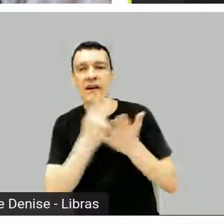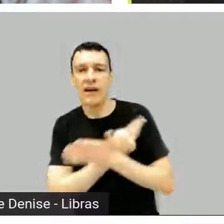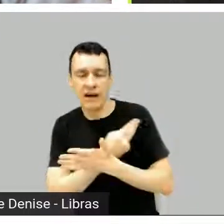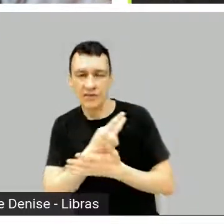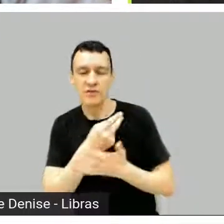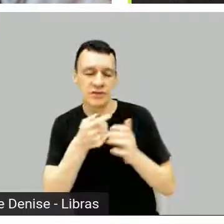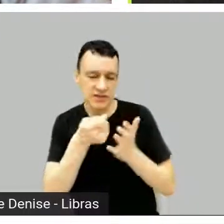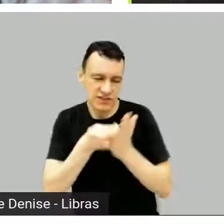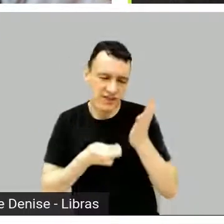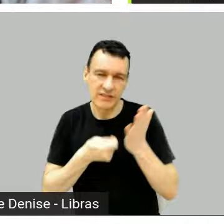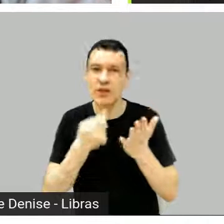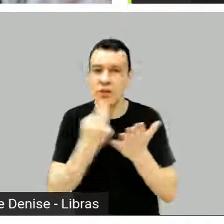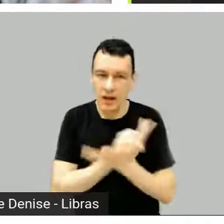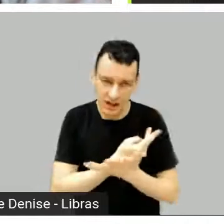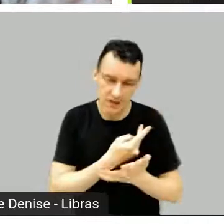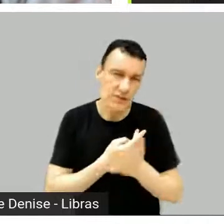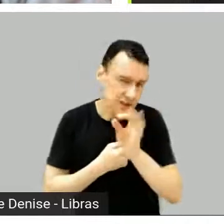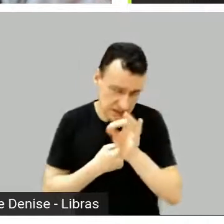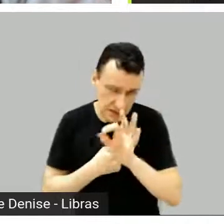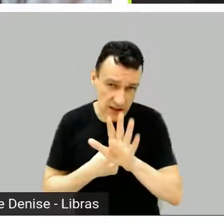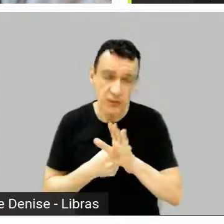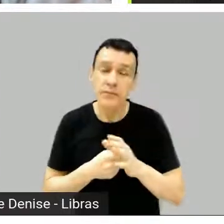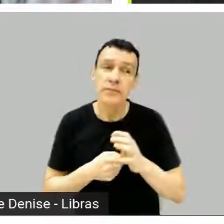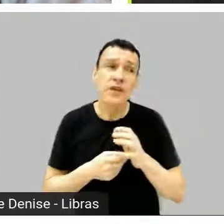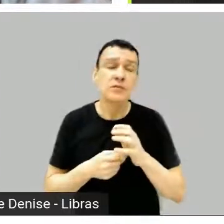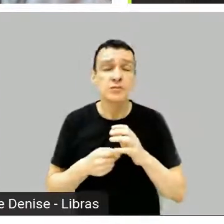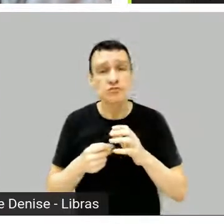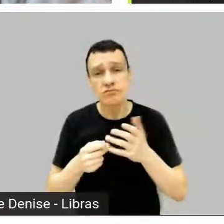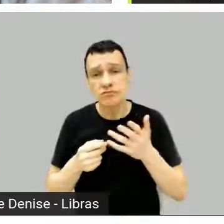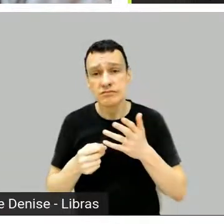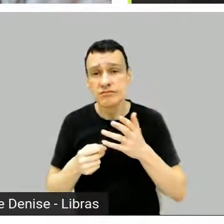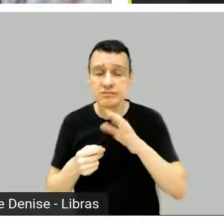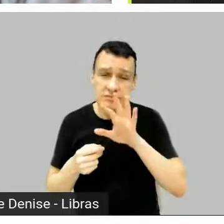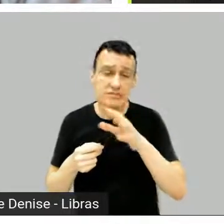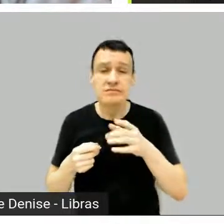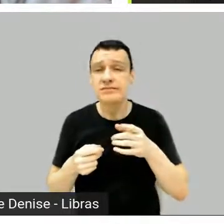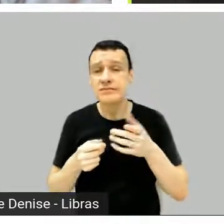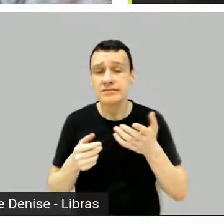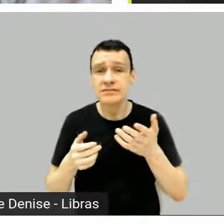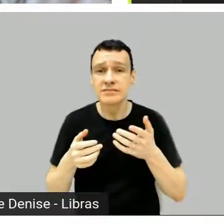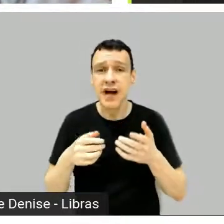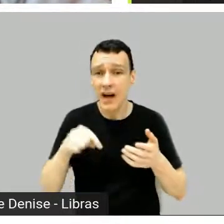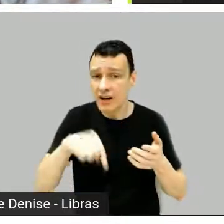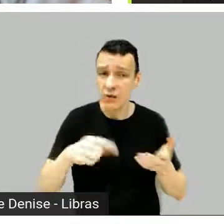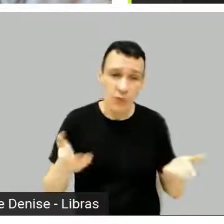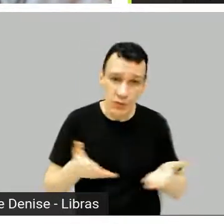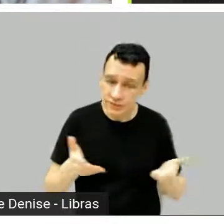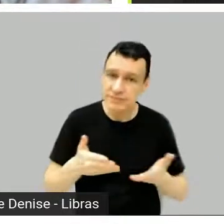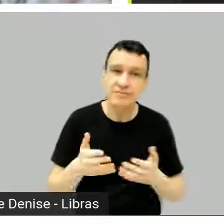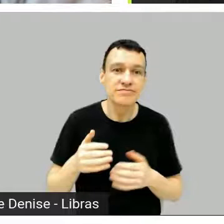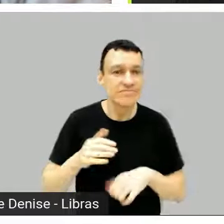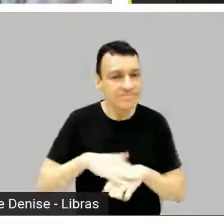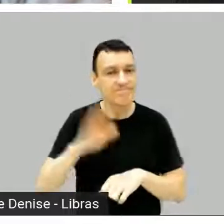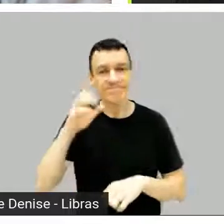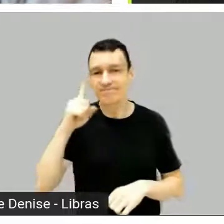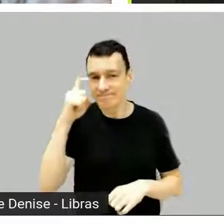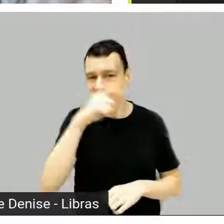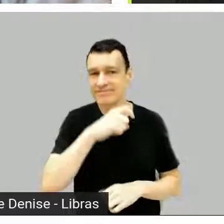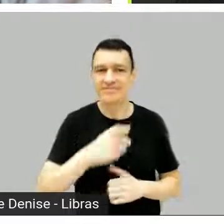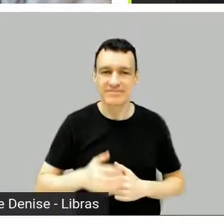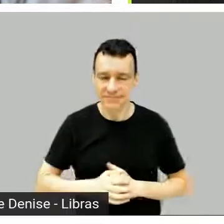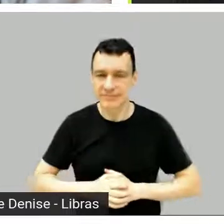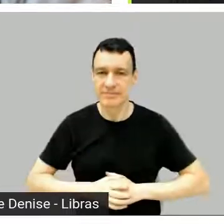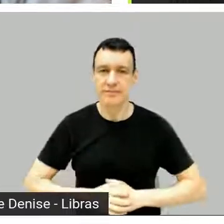não é esse macaco, entendeu? A gente é um bicho criado de outra forma. Então, é mais difícil. Acho que as